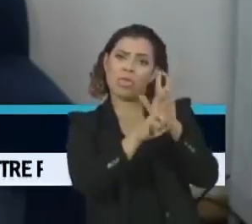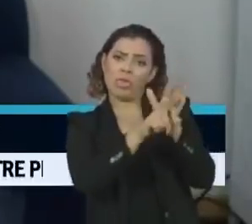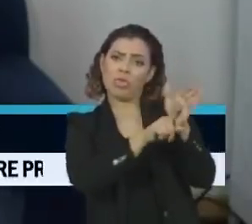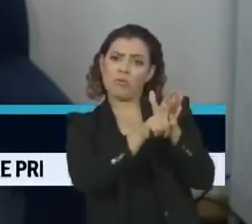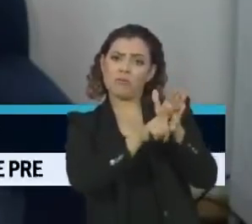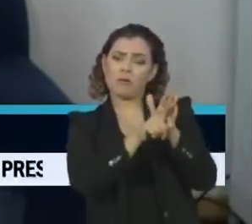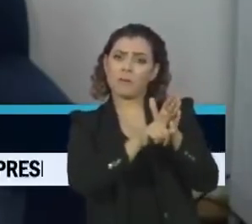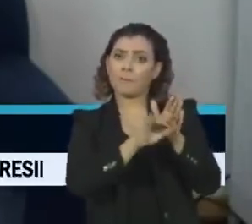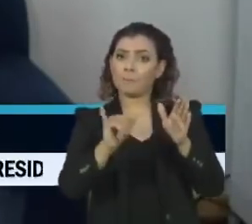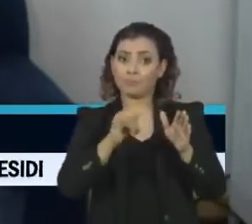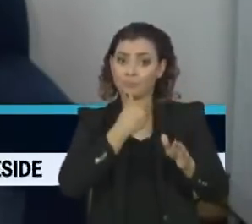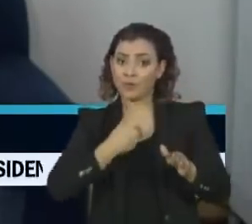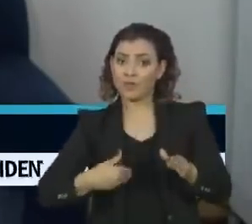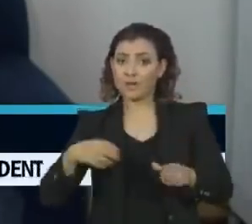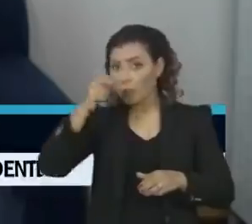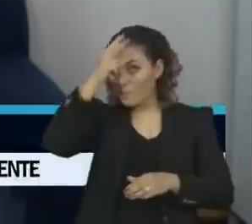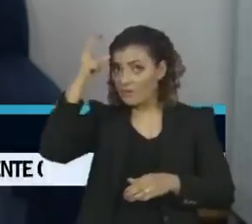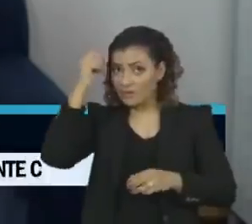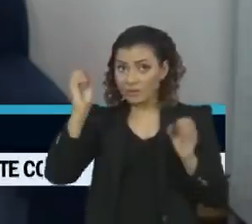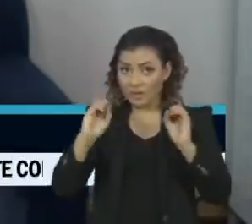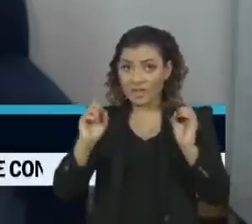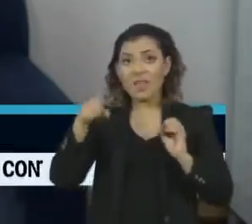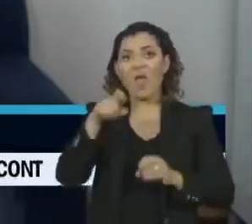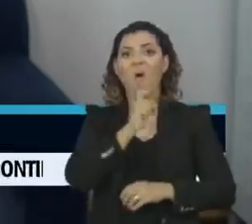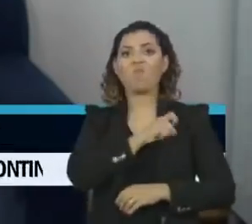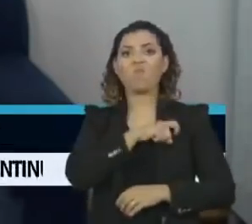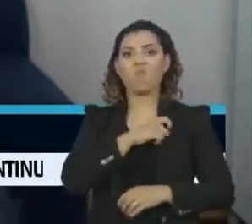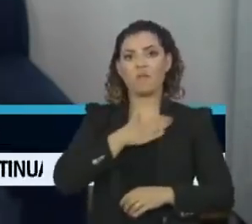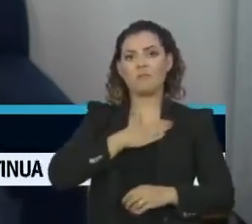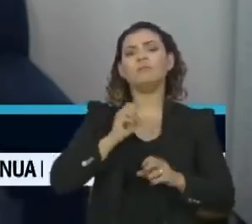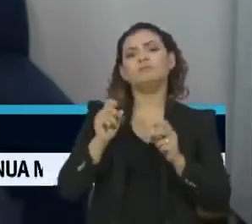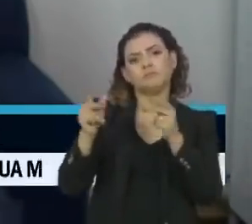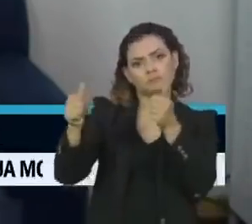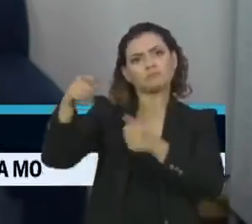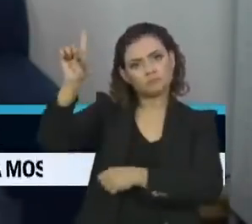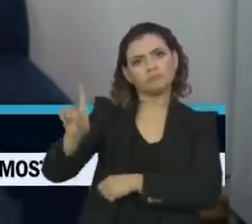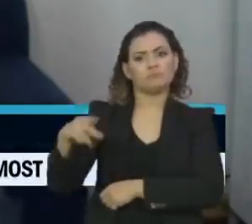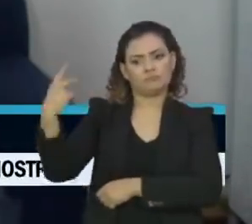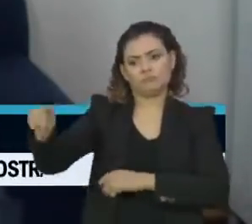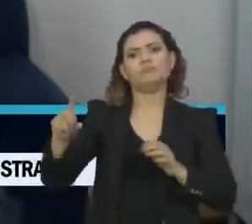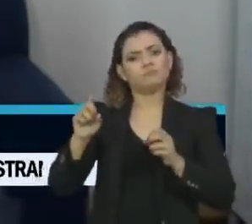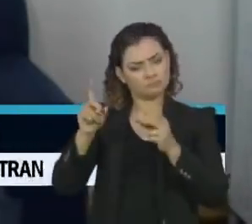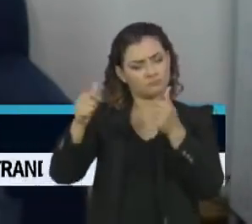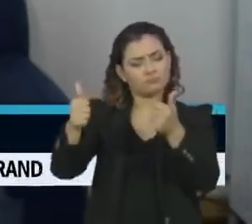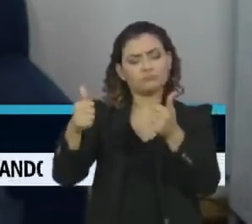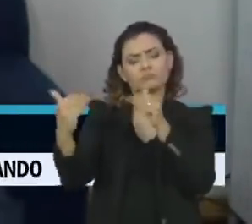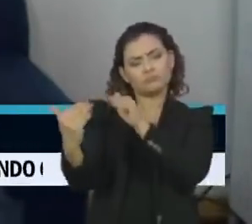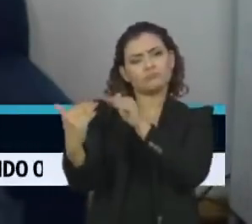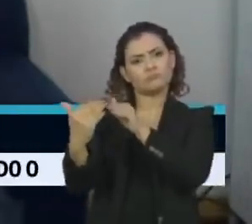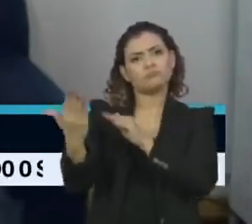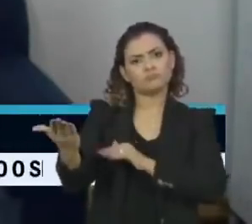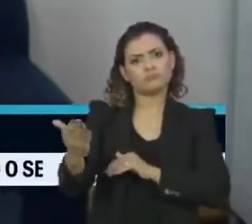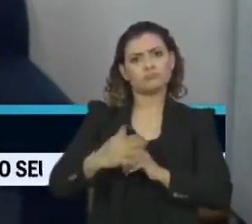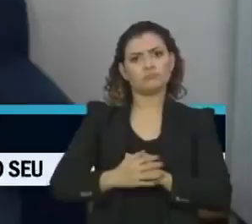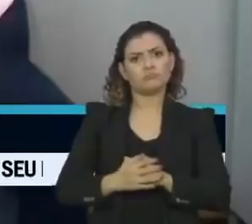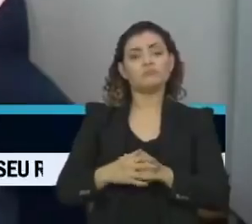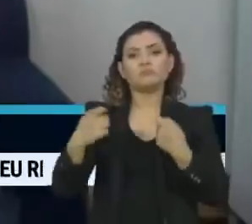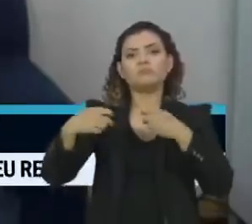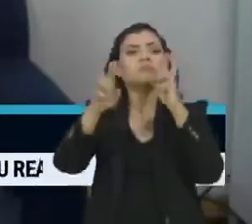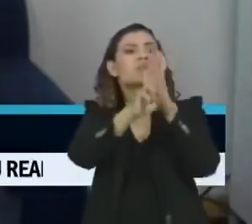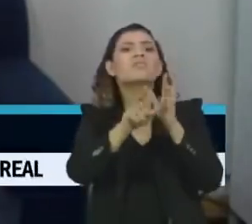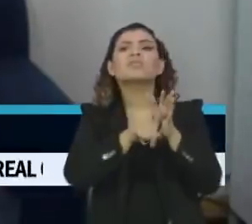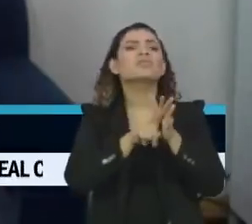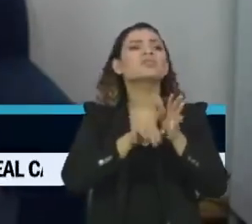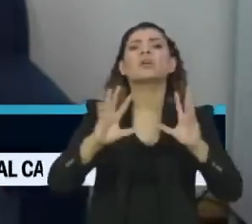investigar governadores e prefeitos, ela é sacana com ele. Isso tudo ele tem direito de falar. Eu até concordo com ele. Realmente